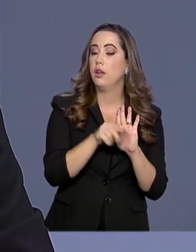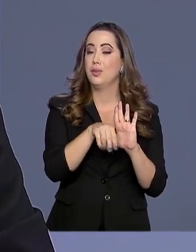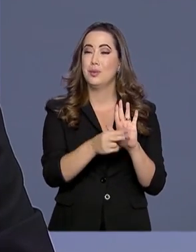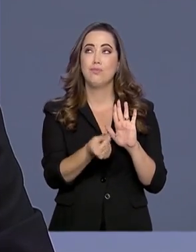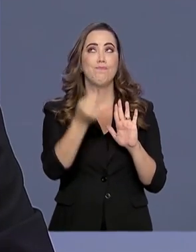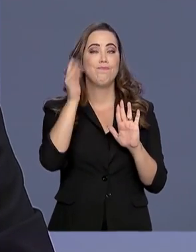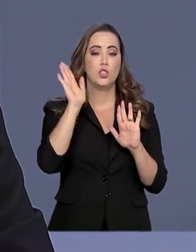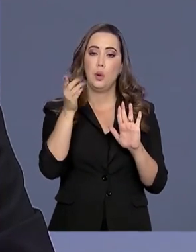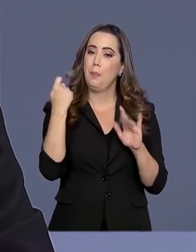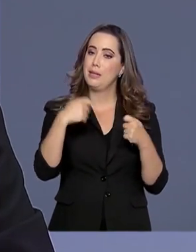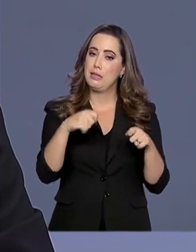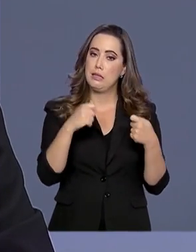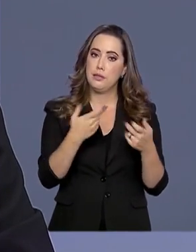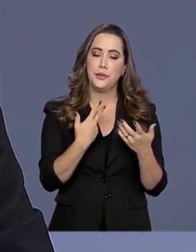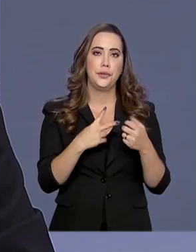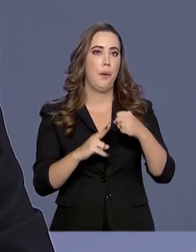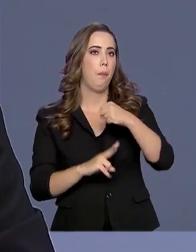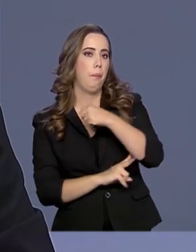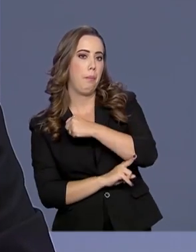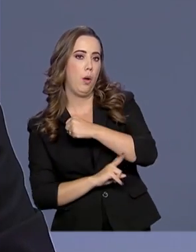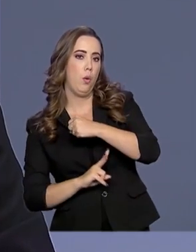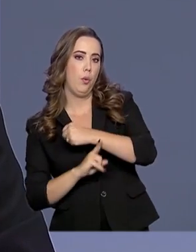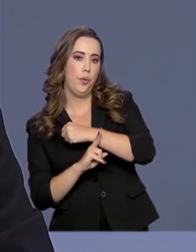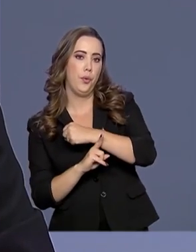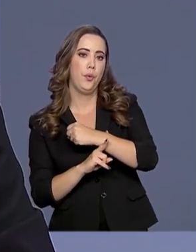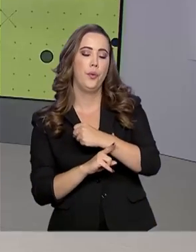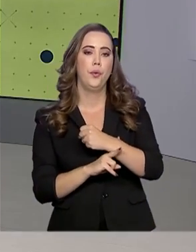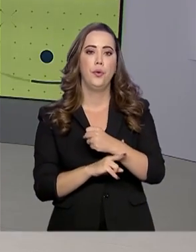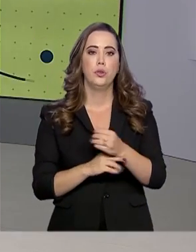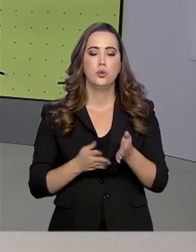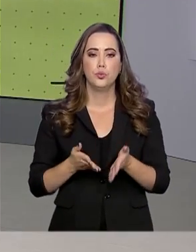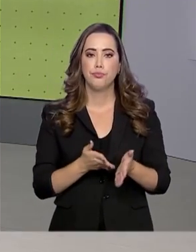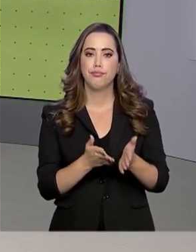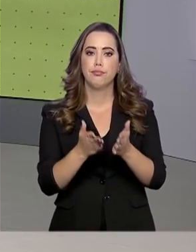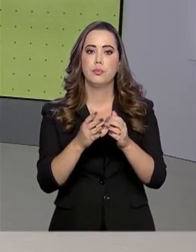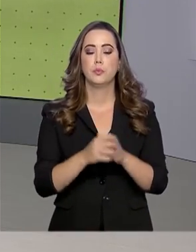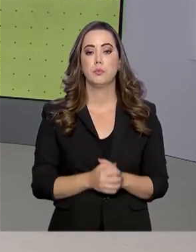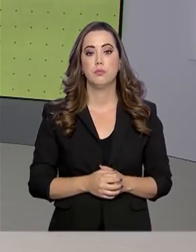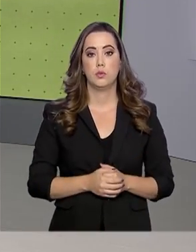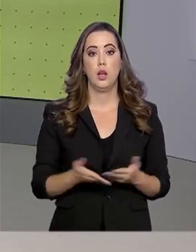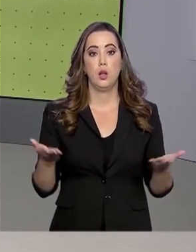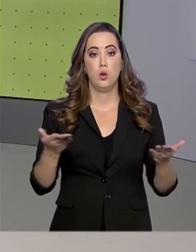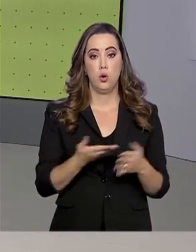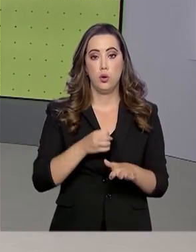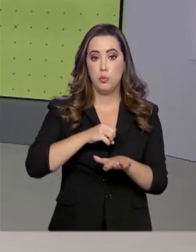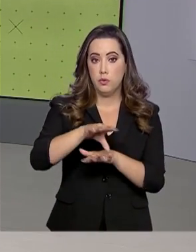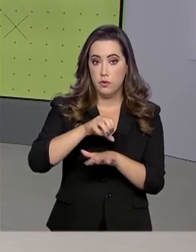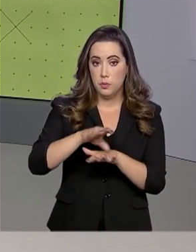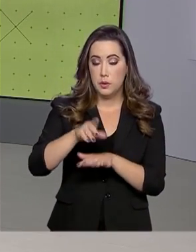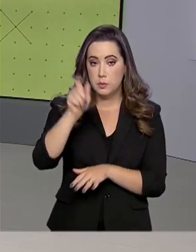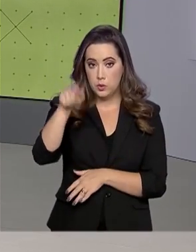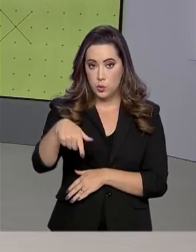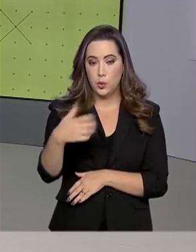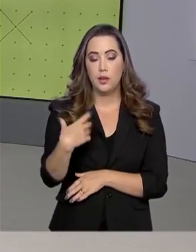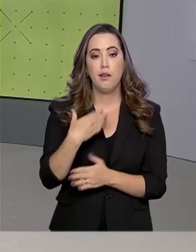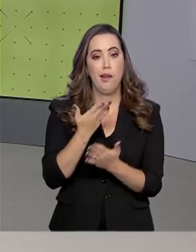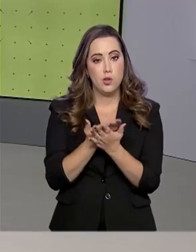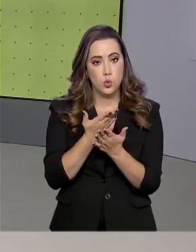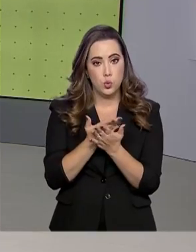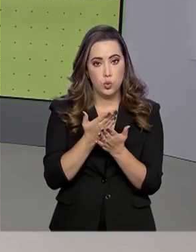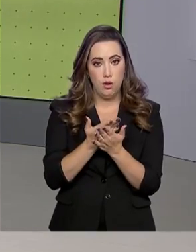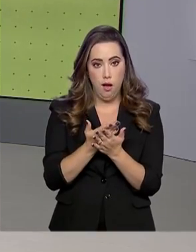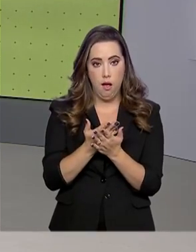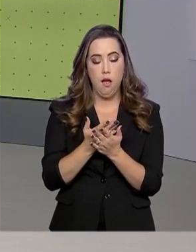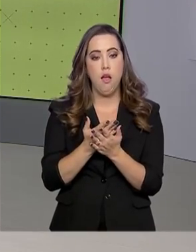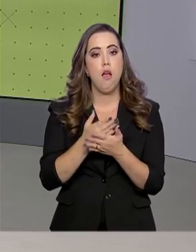realizadas, pontes, hidrovia. Agora uma notícia para quem quer fazer intercâmbio de estudos